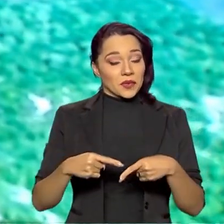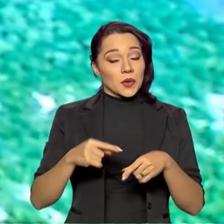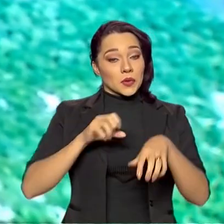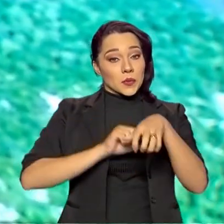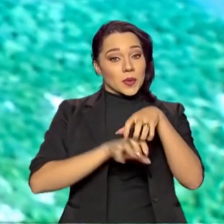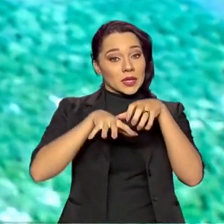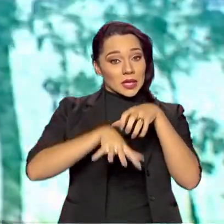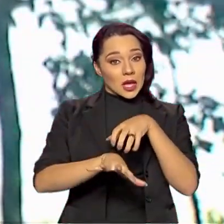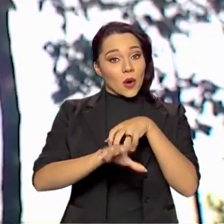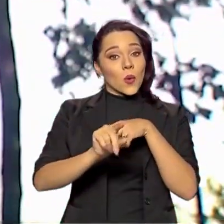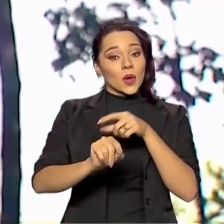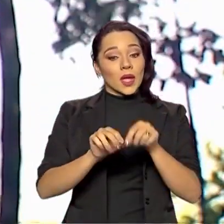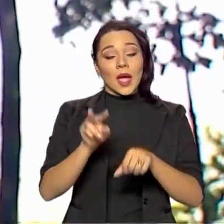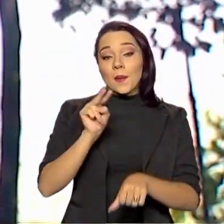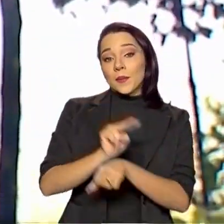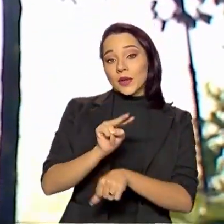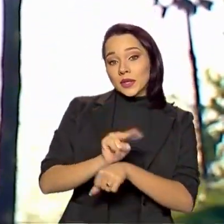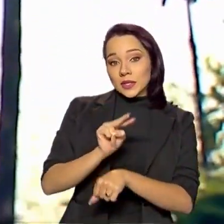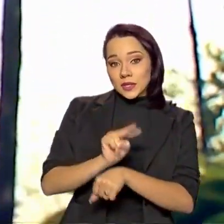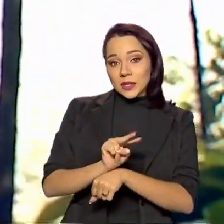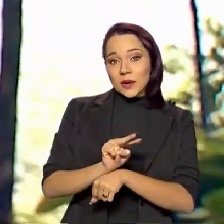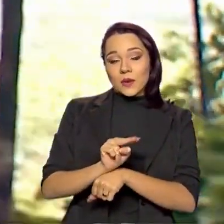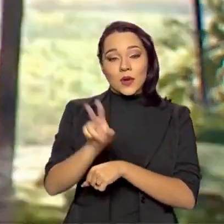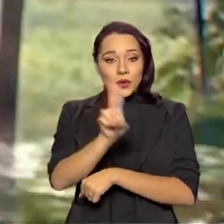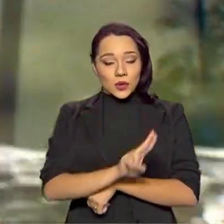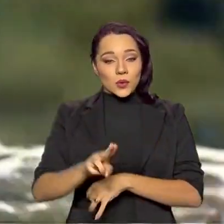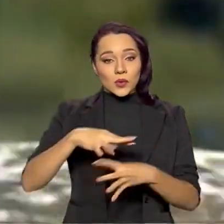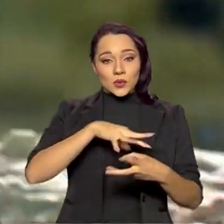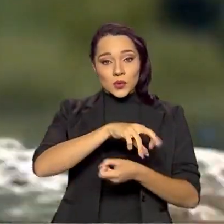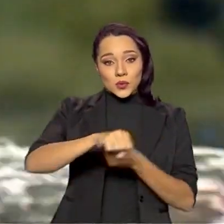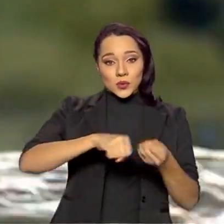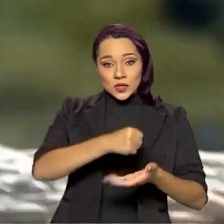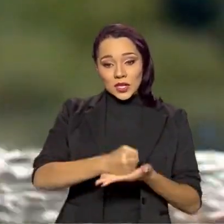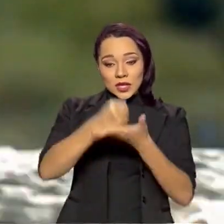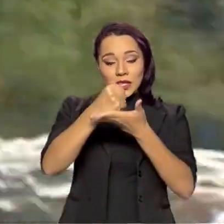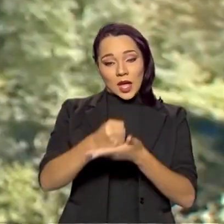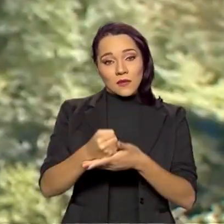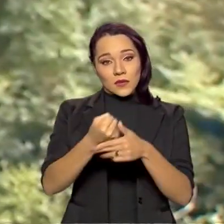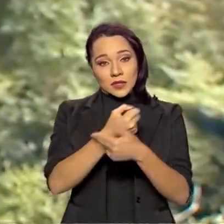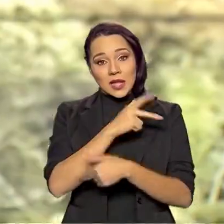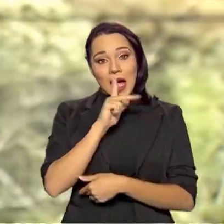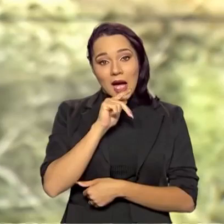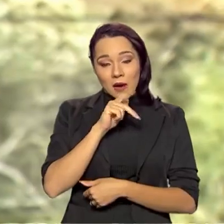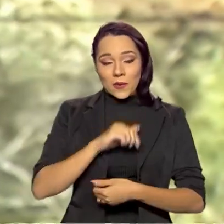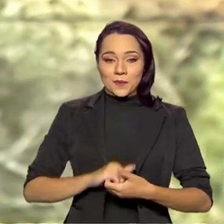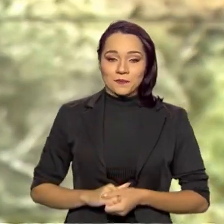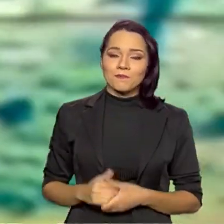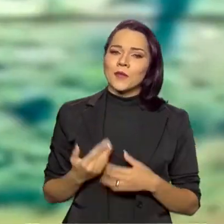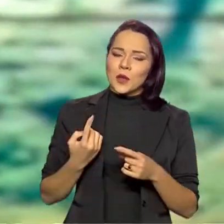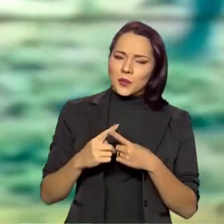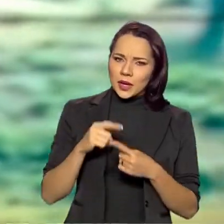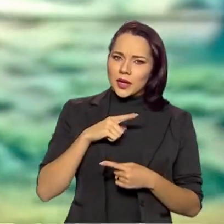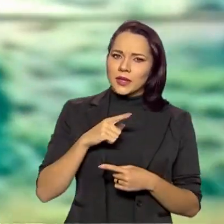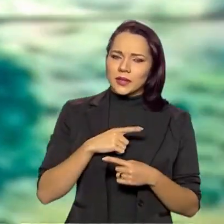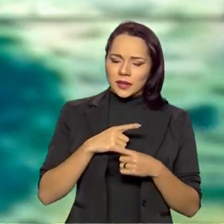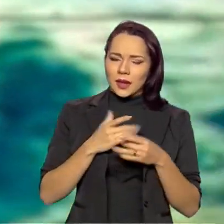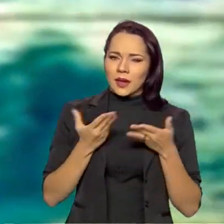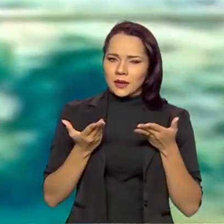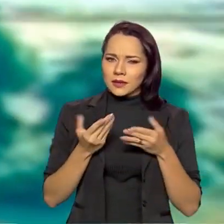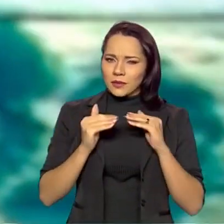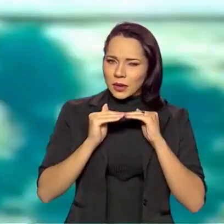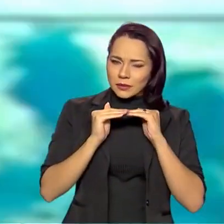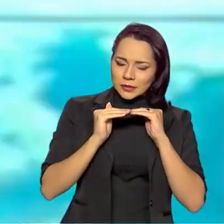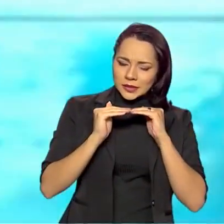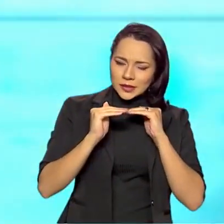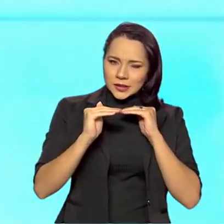Pantanal é a preservação e o uso sustentável dos recursos hídricos, porque existe aí uma linha muito